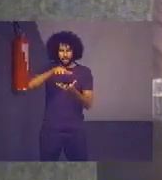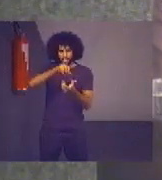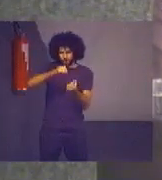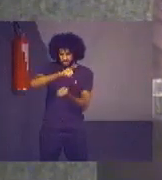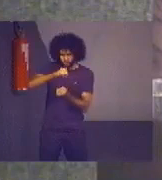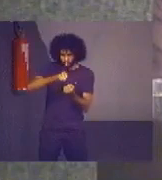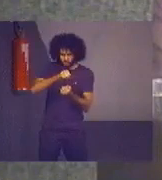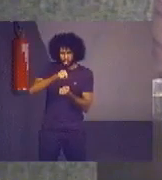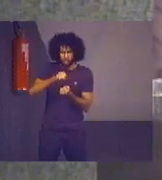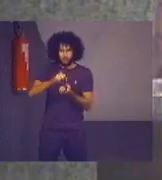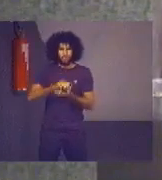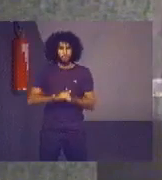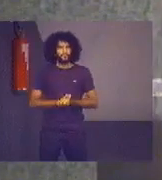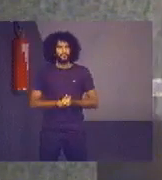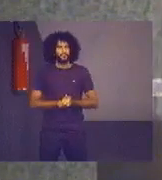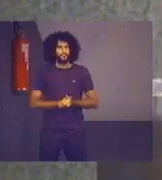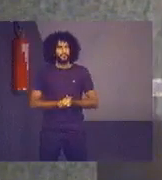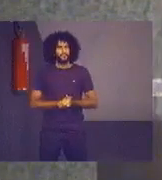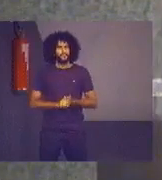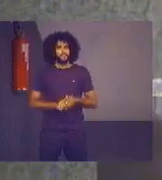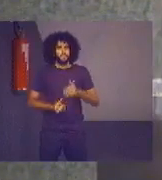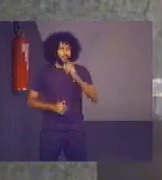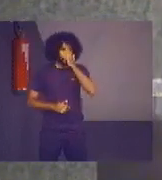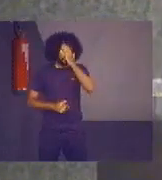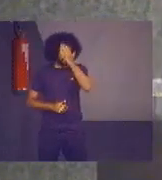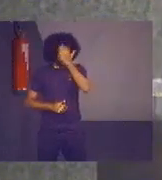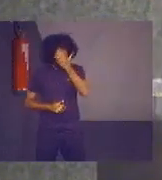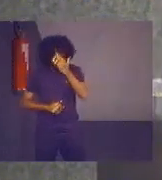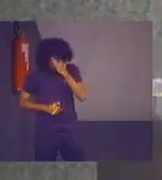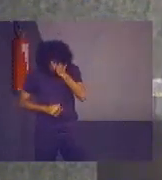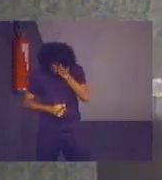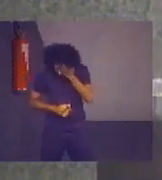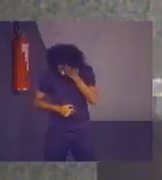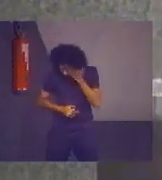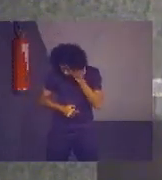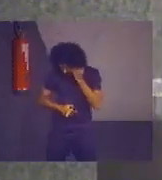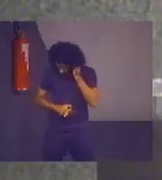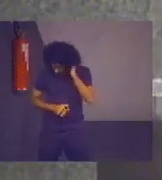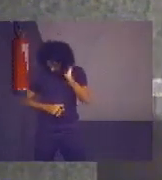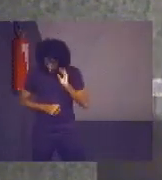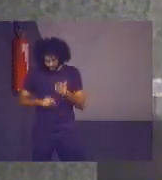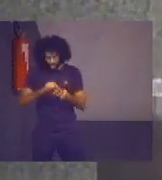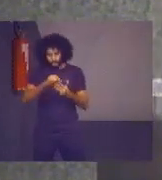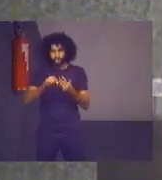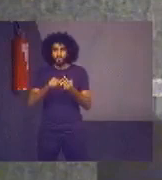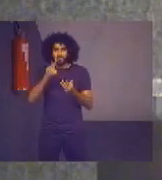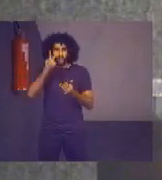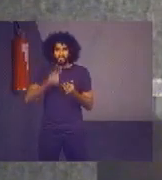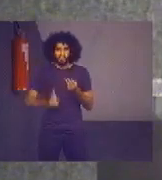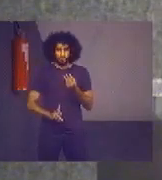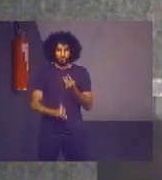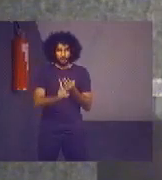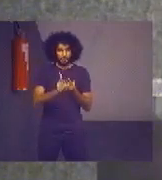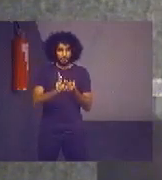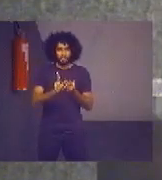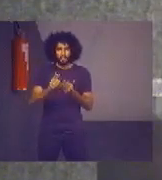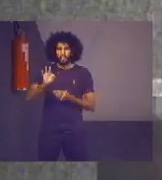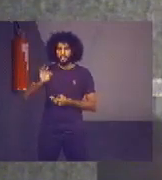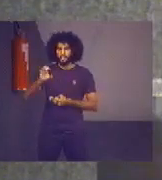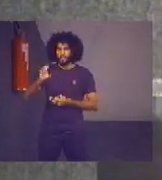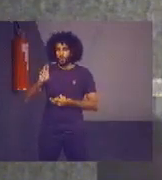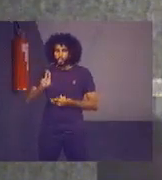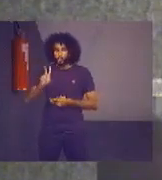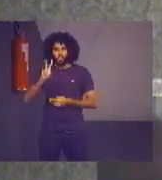visualizadas até então, o Tribunal de Contas da União